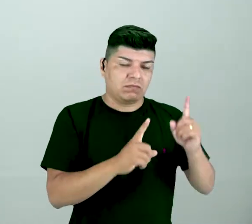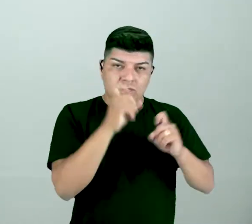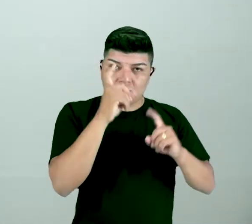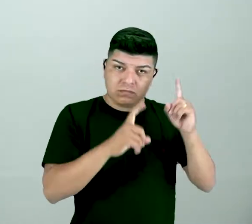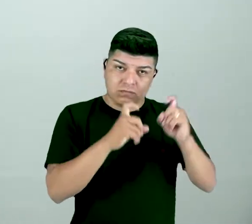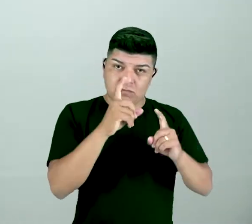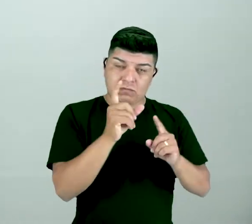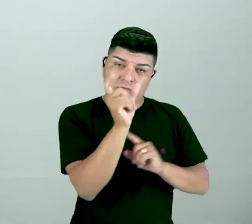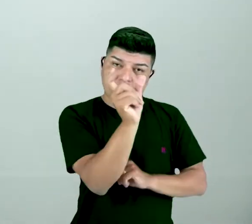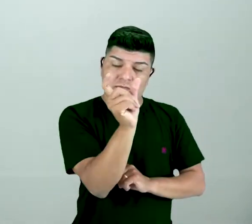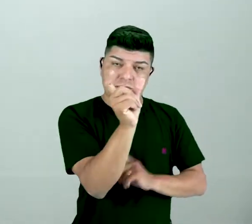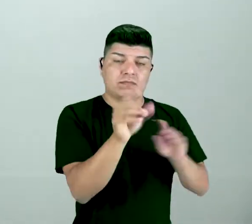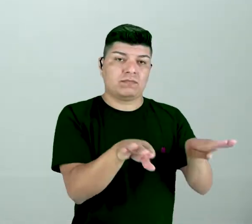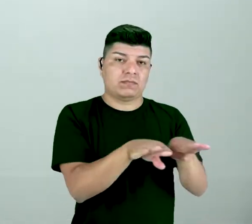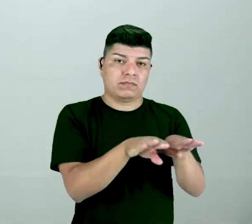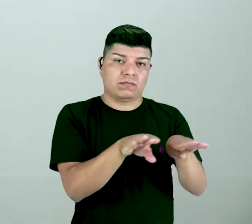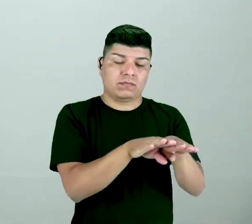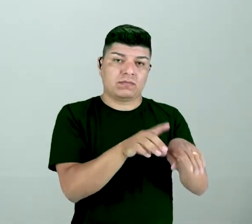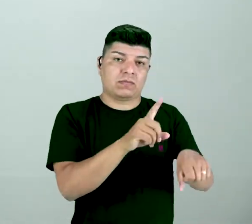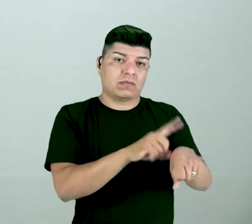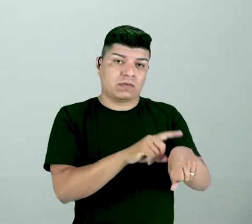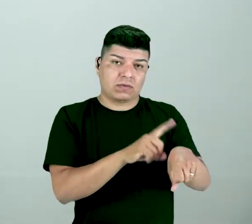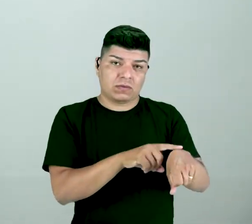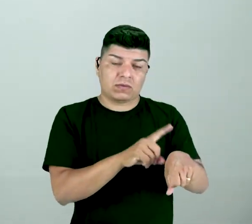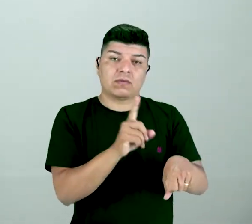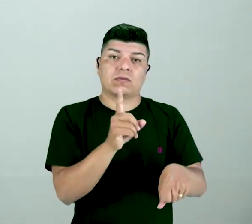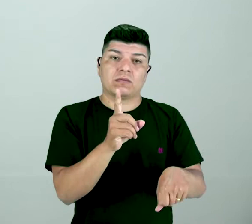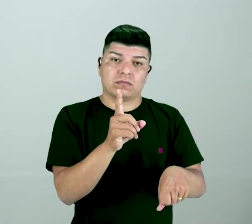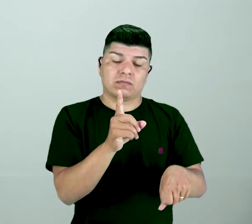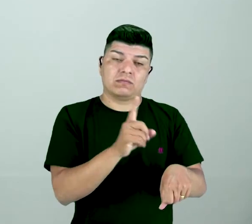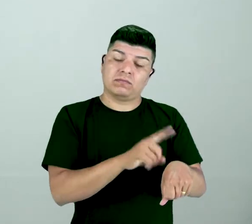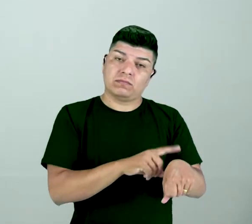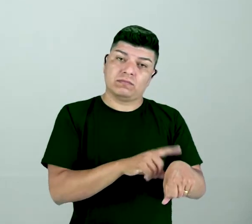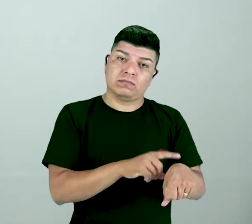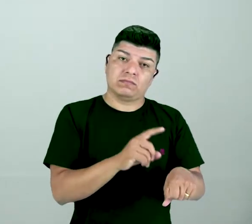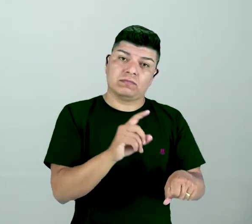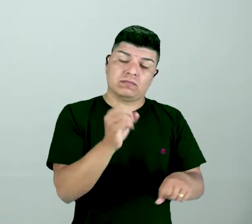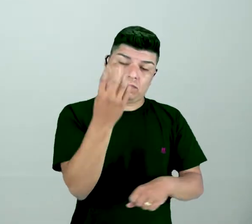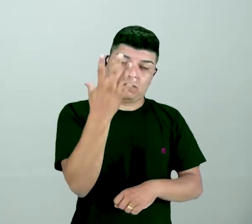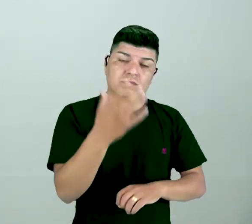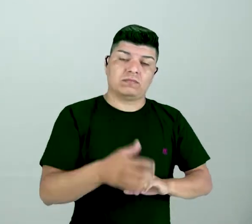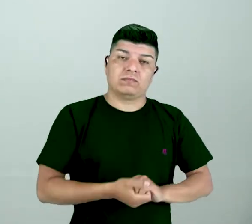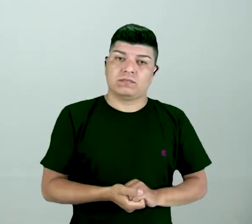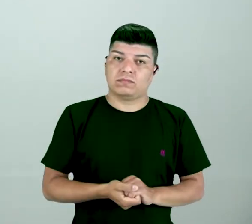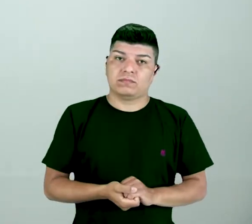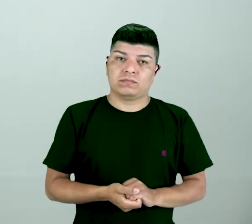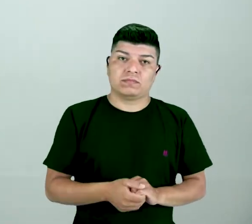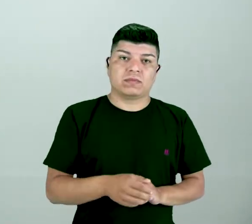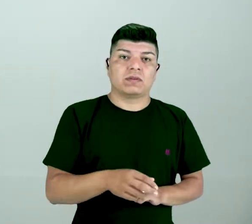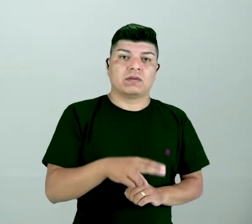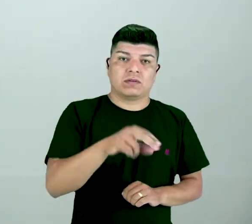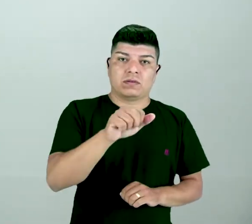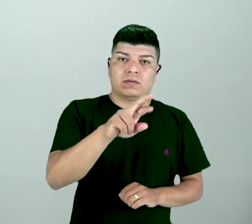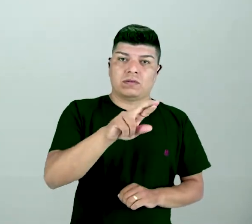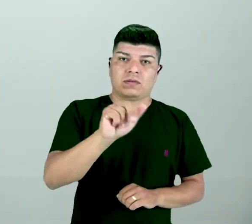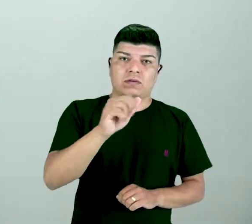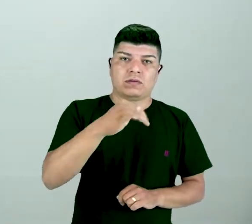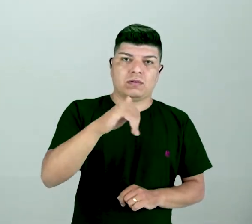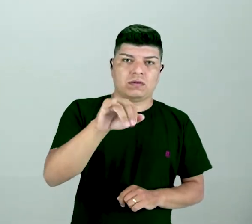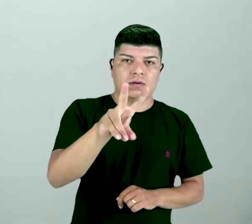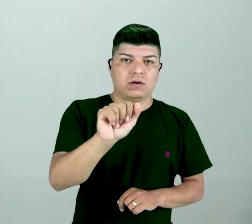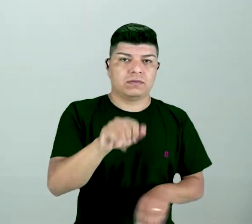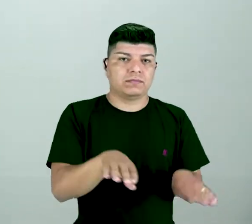demarcam o momento daquela determinada situação, da narrativa, né? Então,